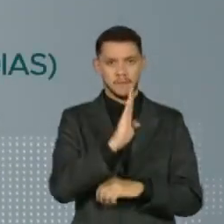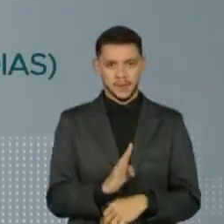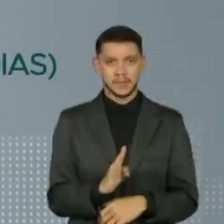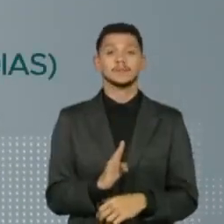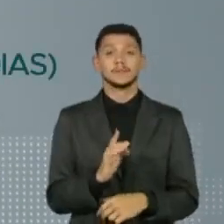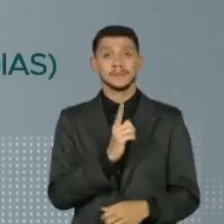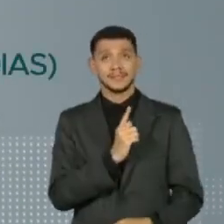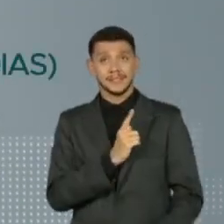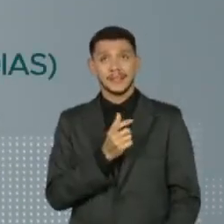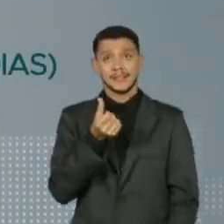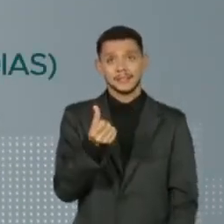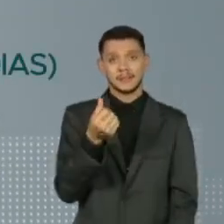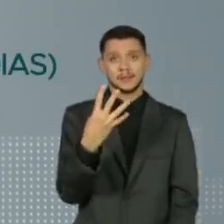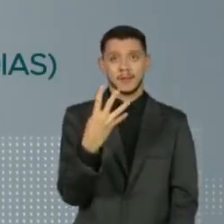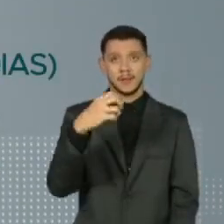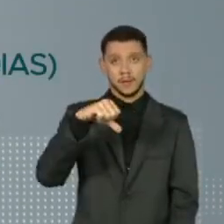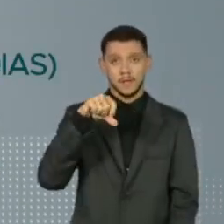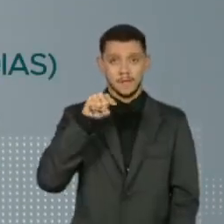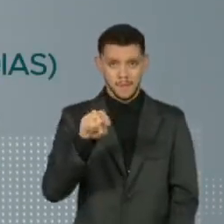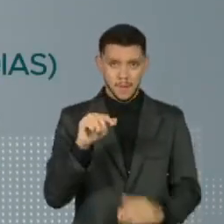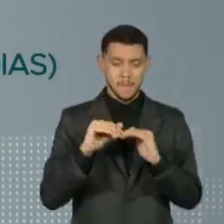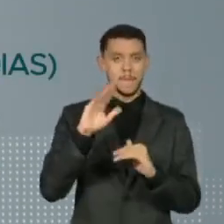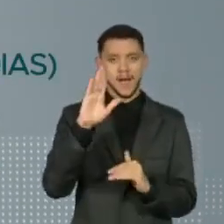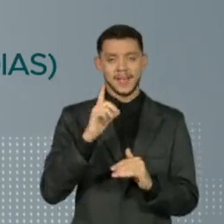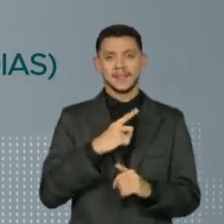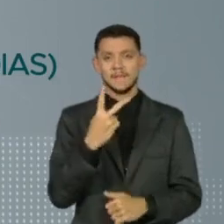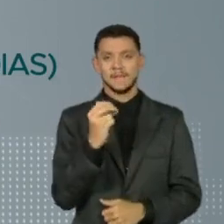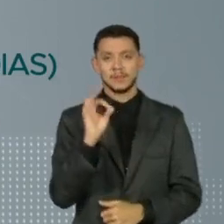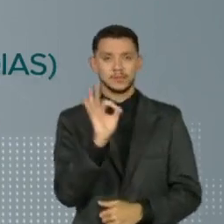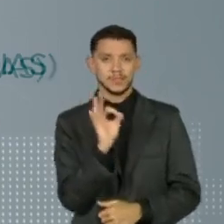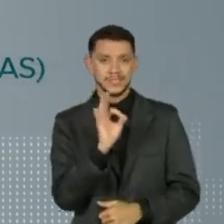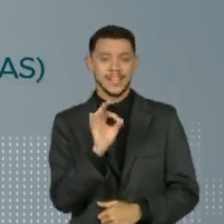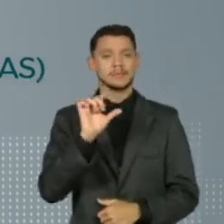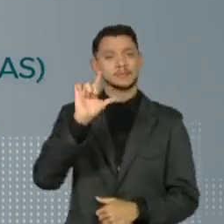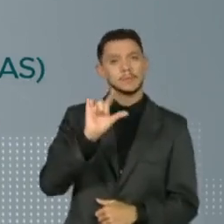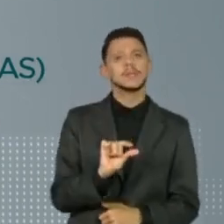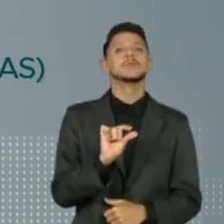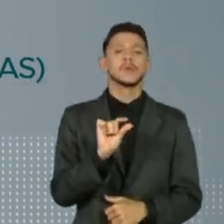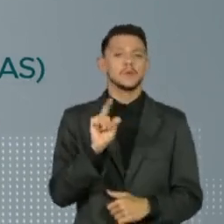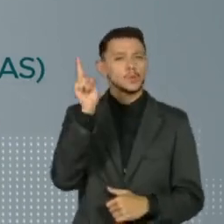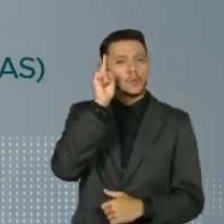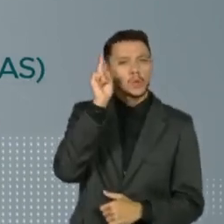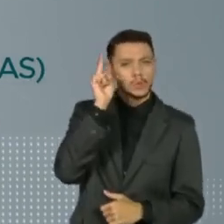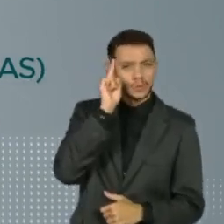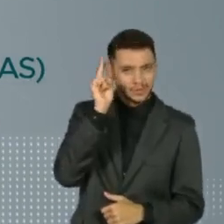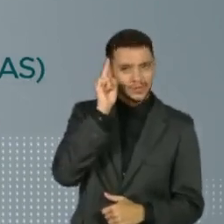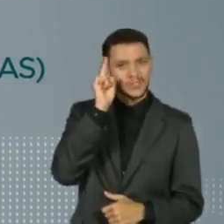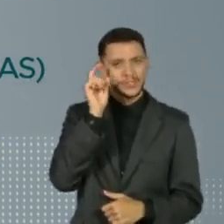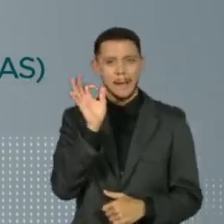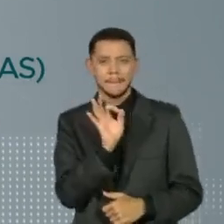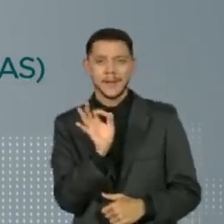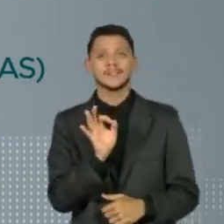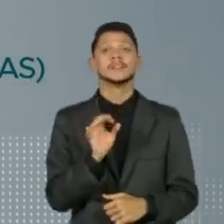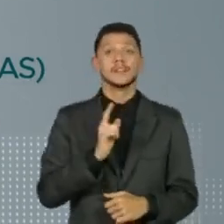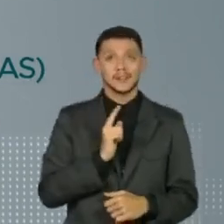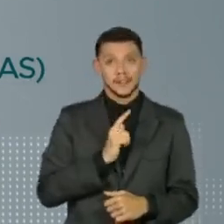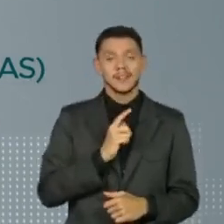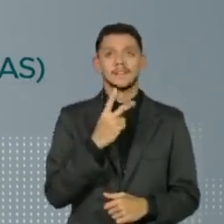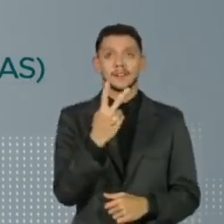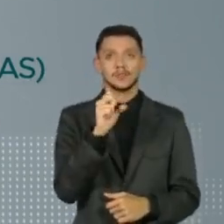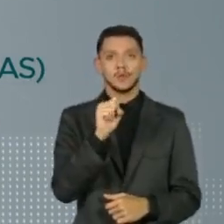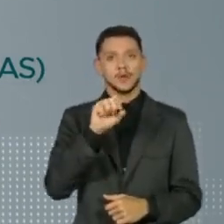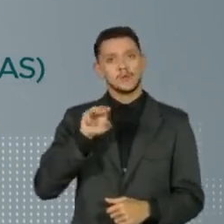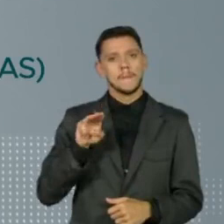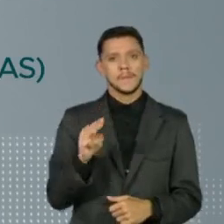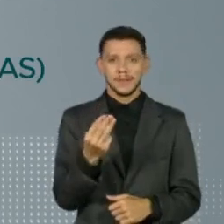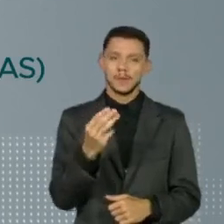649 mil vítimas, com 20% de queda na média diária. O total de casos se aproxima de 28,8 milhões,